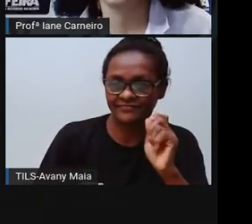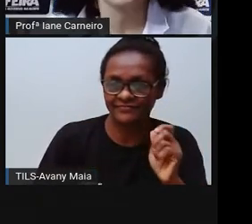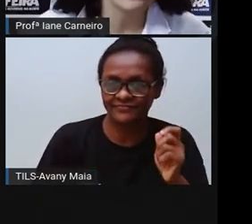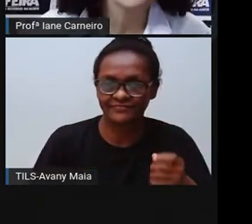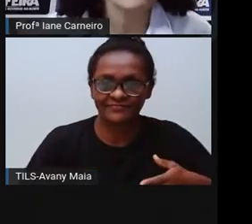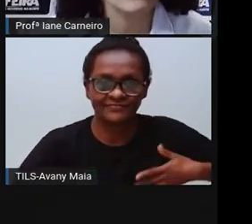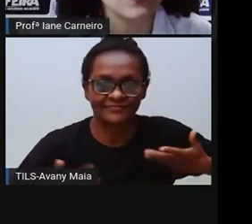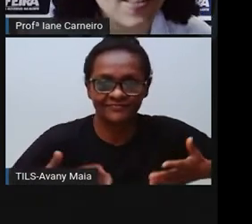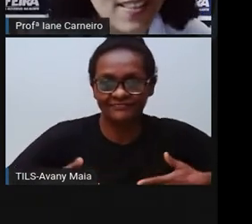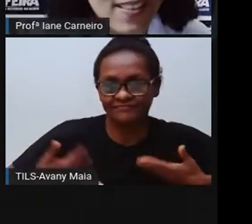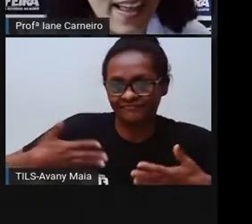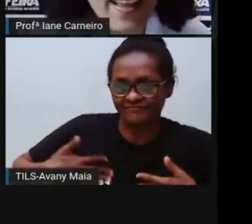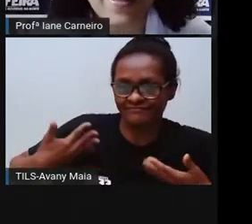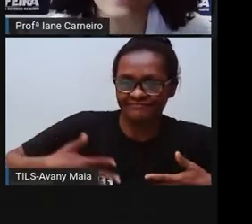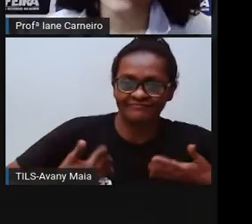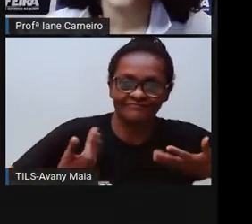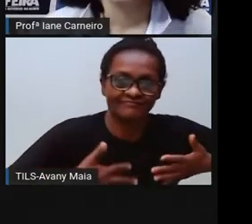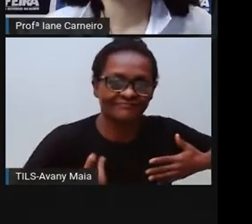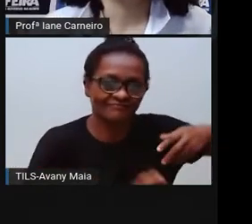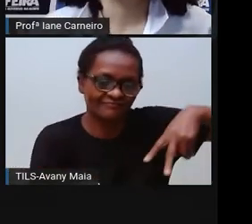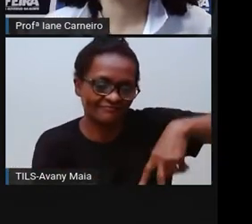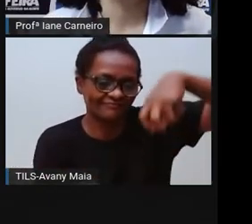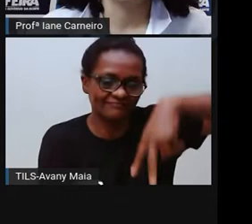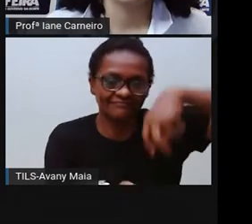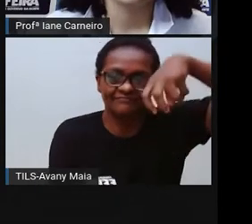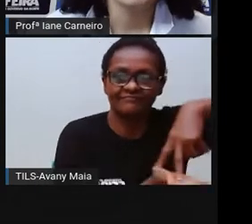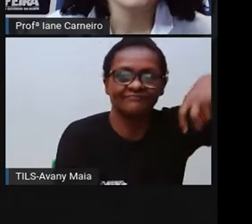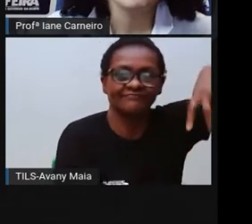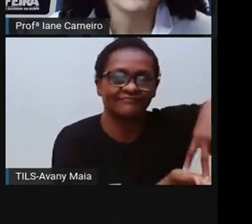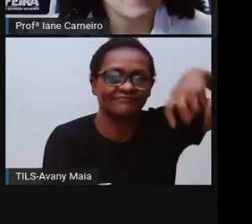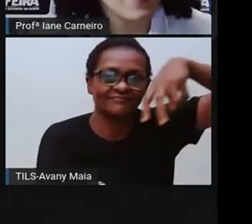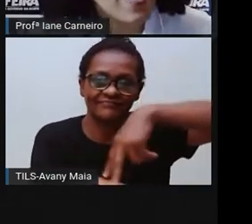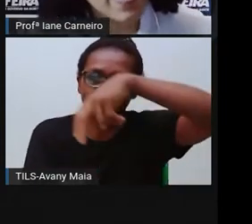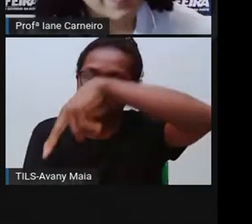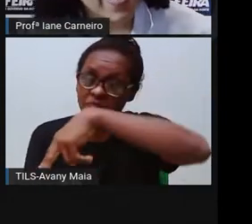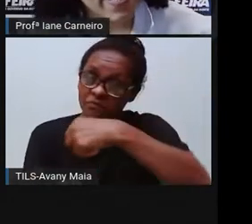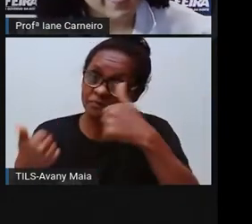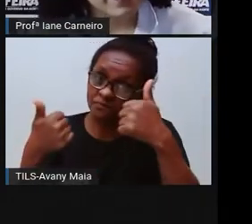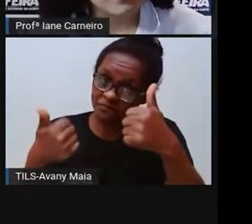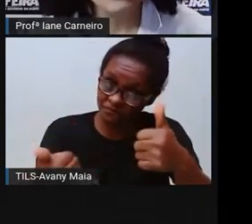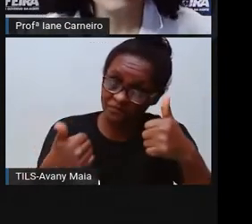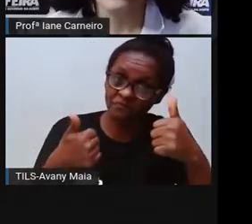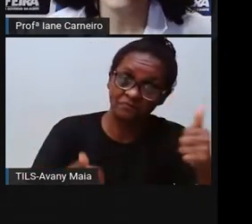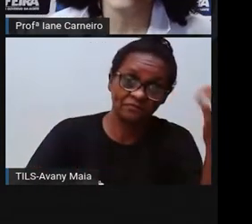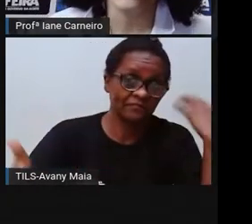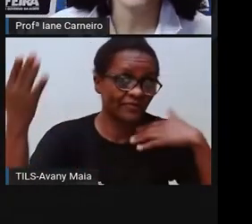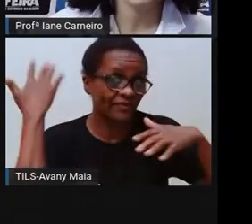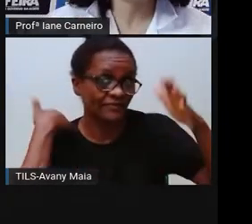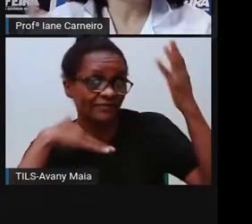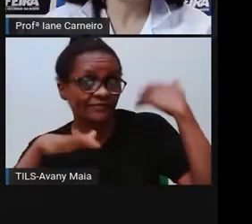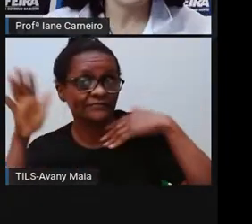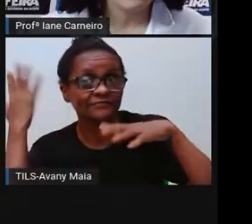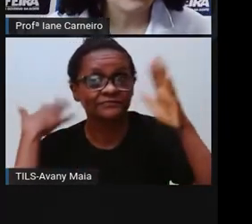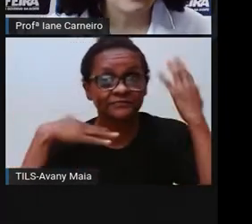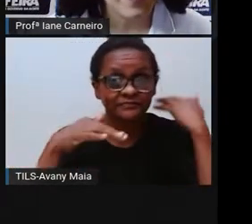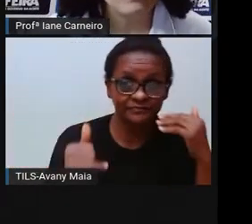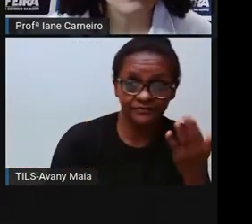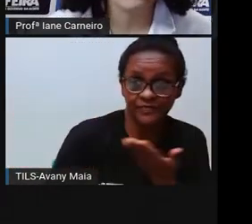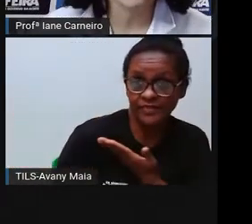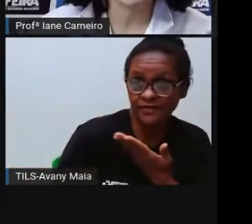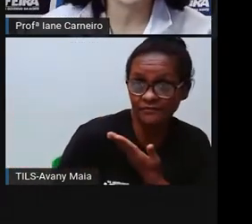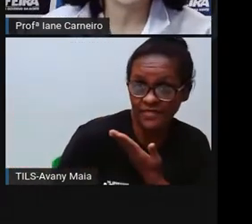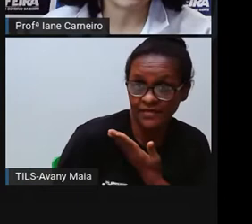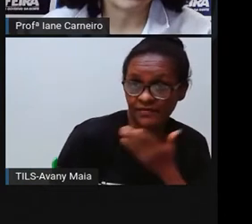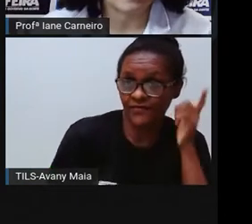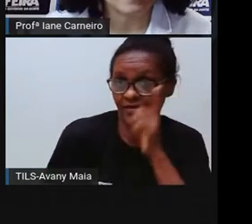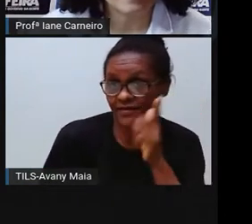divertir, né? Tem a ver também com ficar alegre e fazer amigos, né? A gente